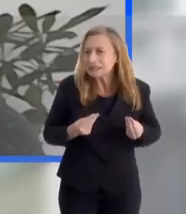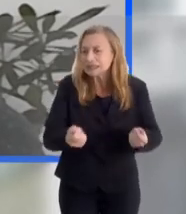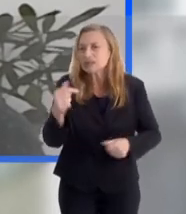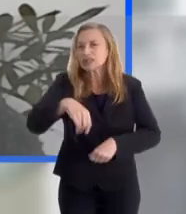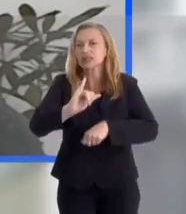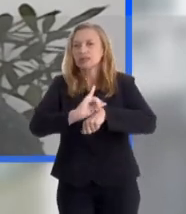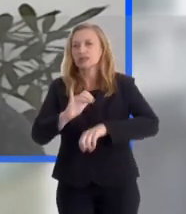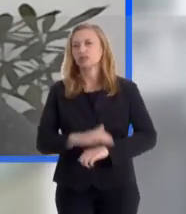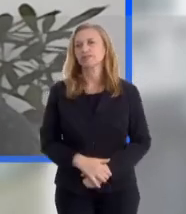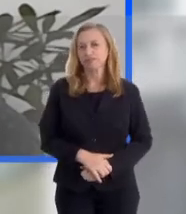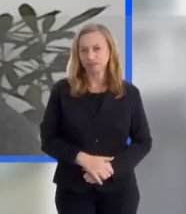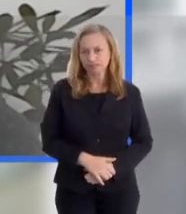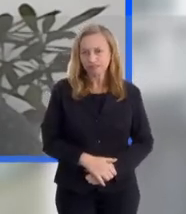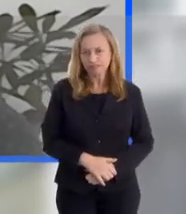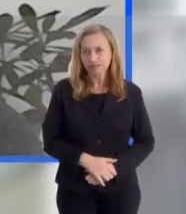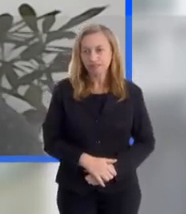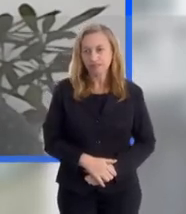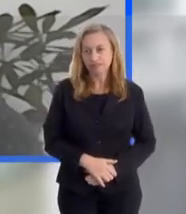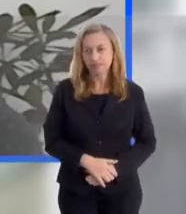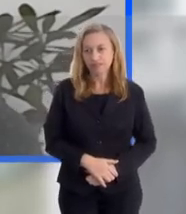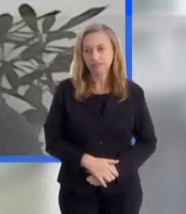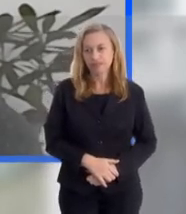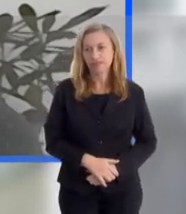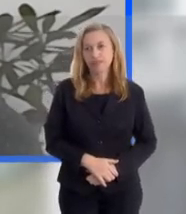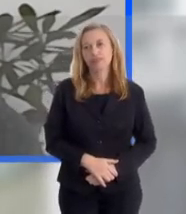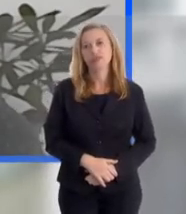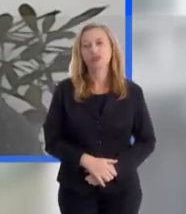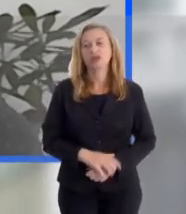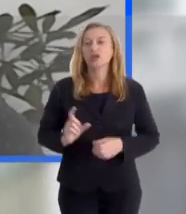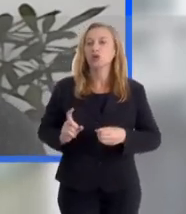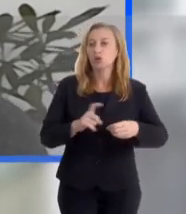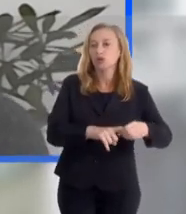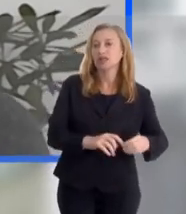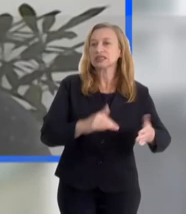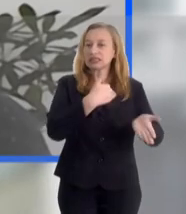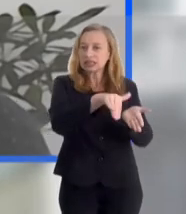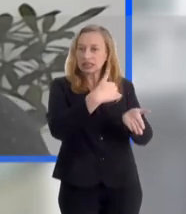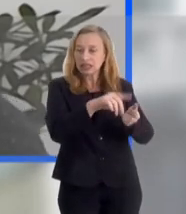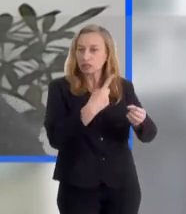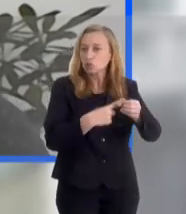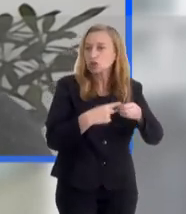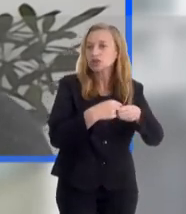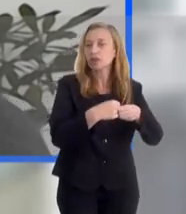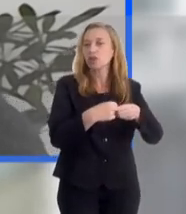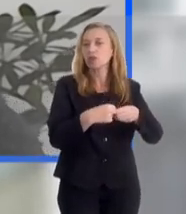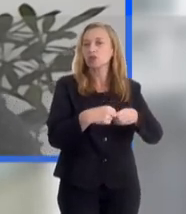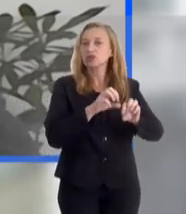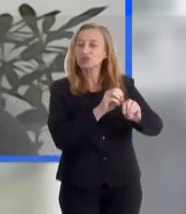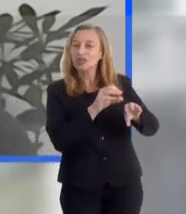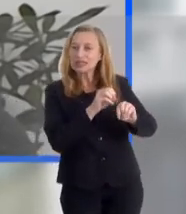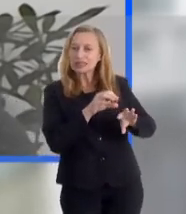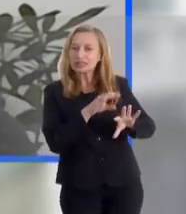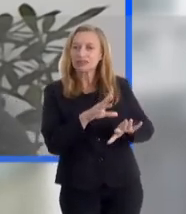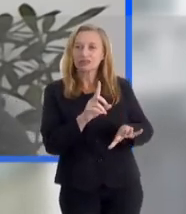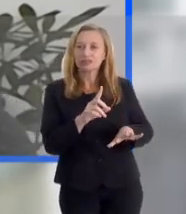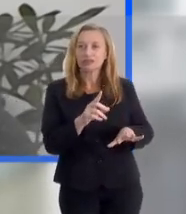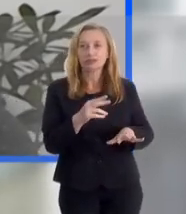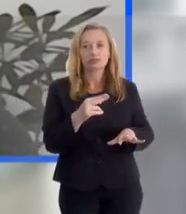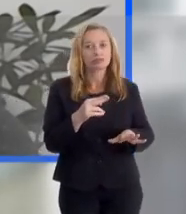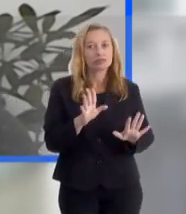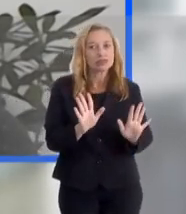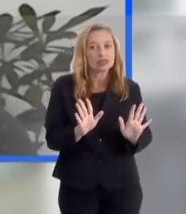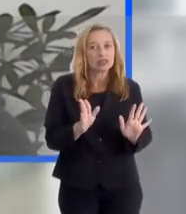difícil, mais sensível aqui na capital? É, o nosso convênio com a Secretaria Municipal de